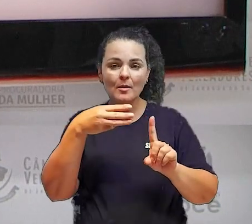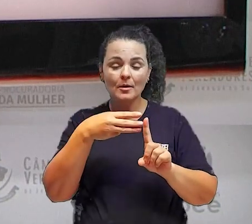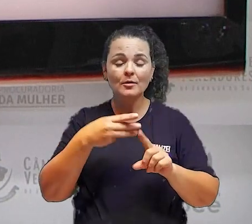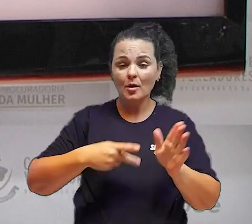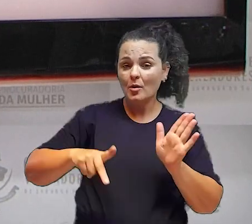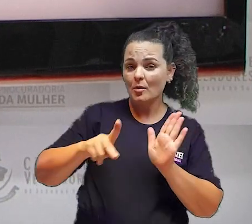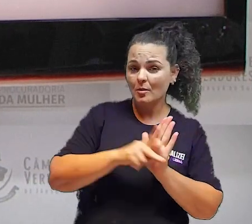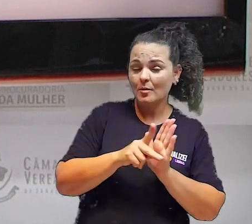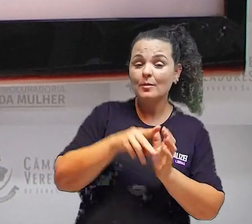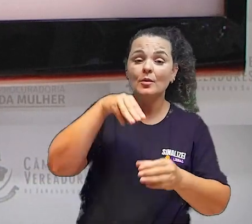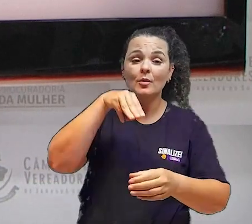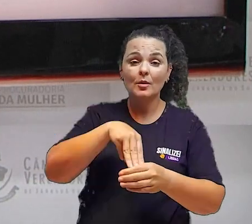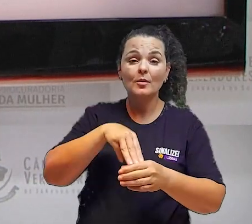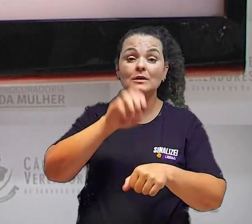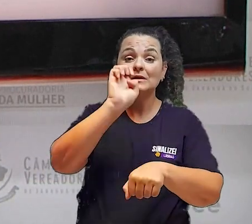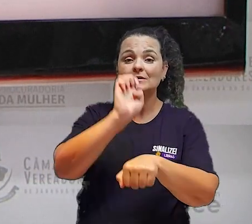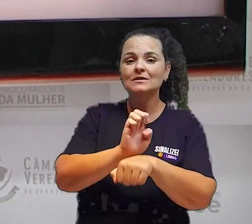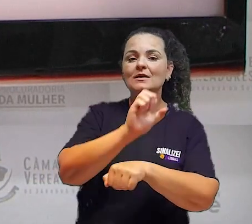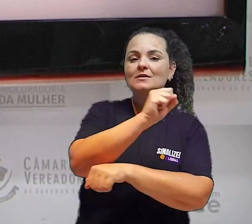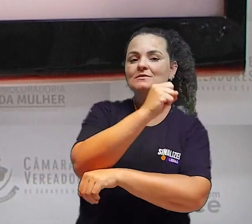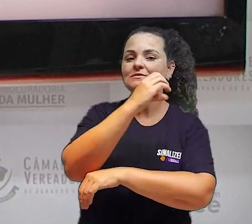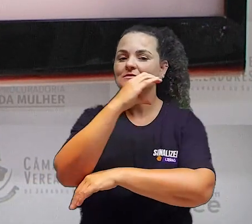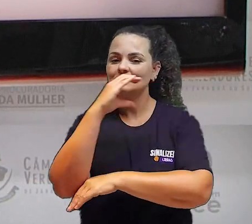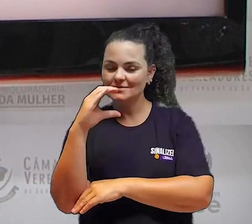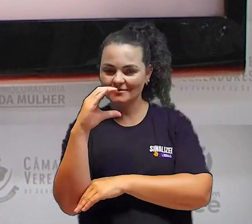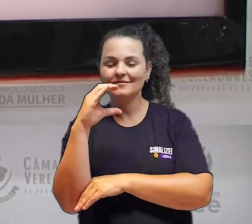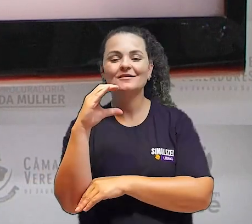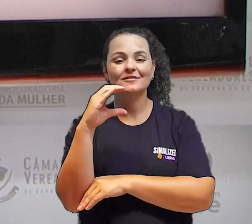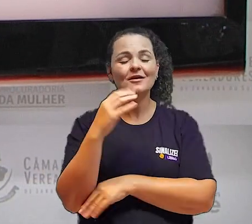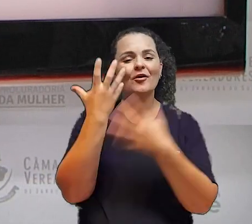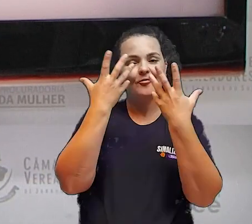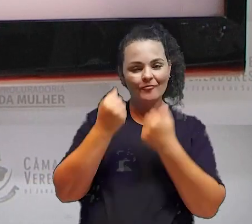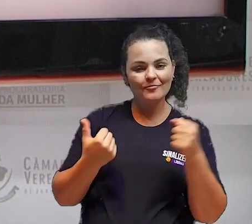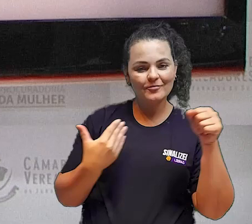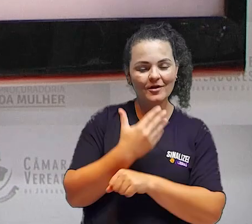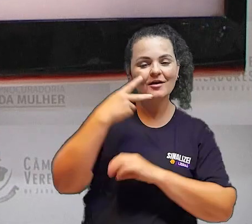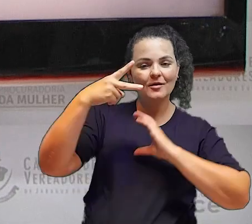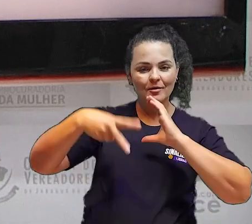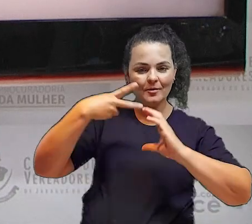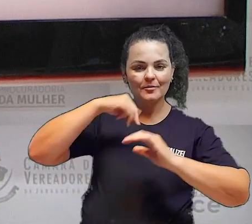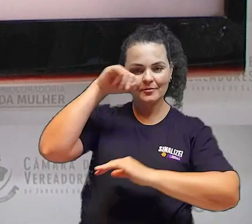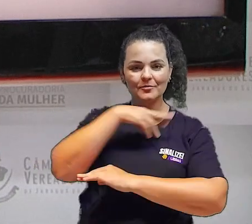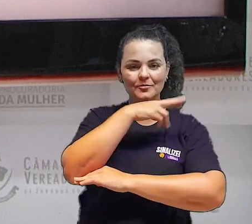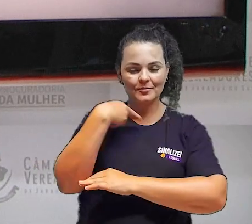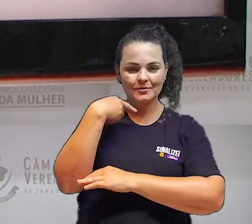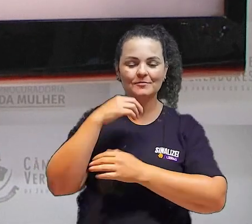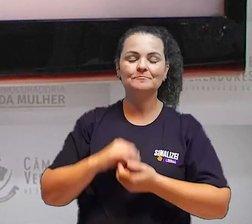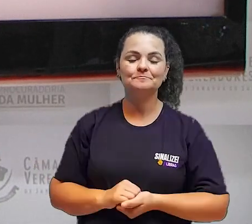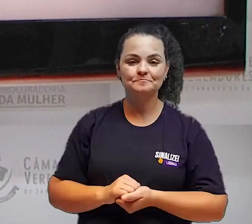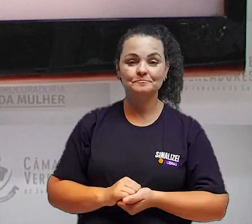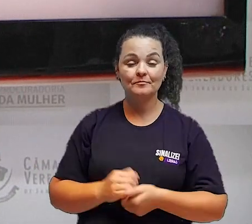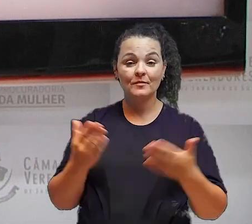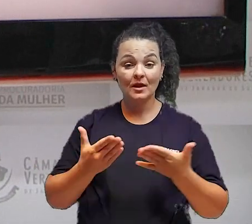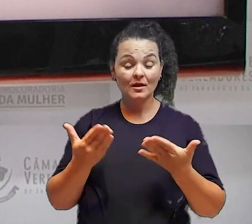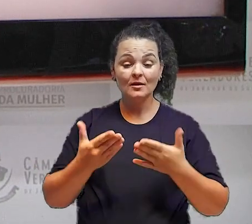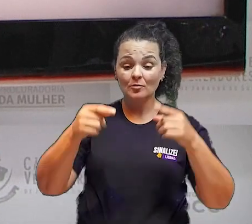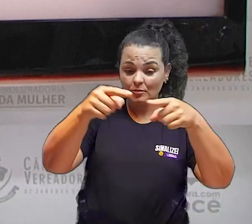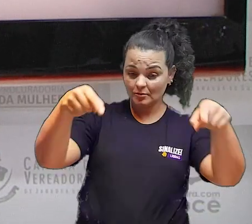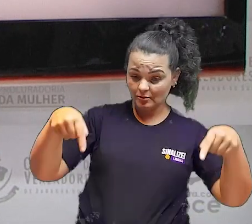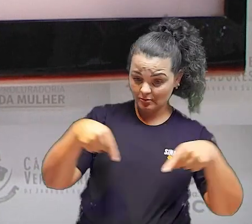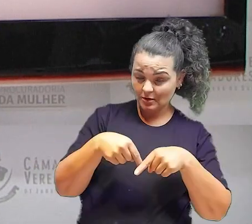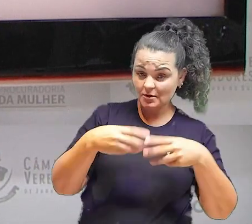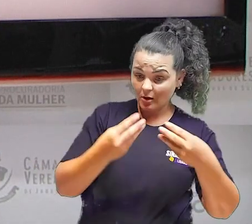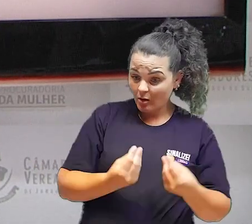propriedade do município ao Estado de Santa Catarina foi aprovada na Câmara de Vereadores de Jaraguá do Sul. Esta doação